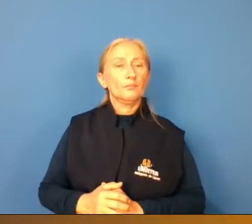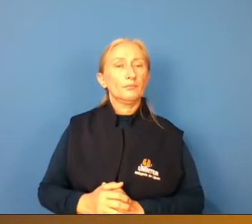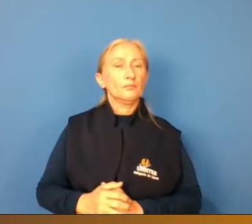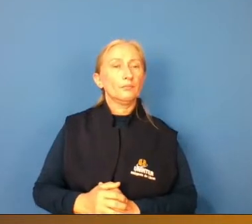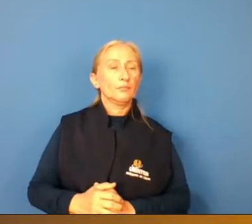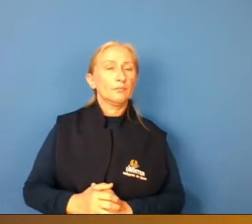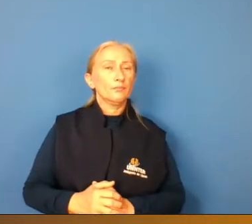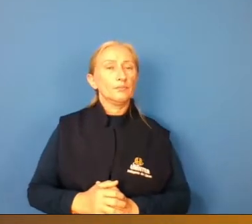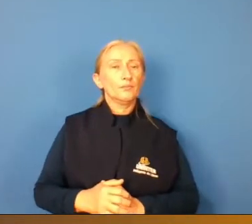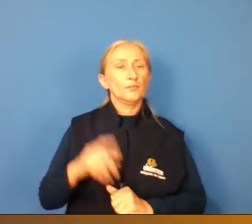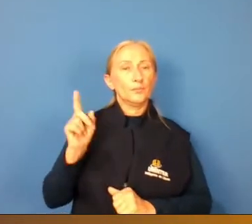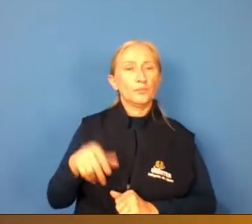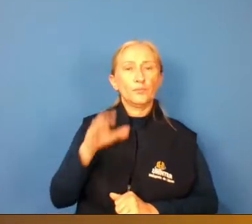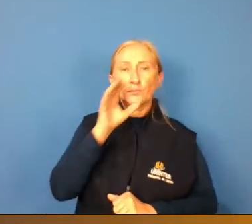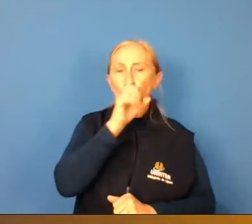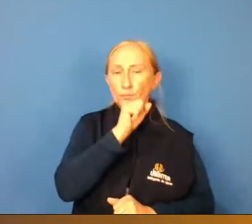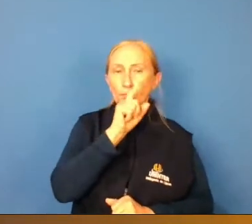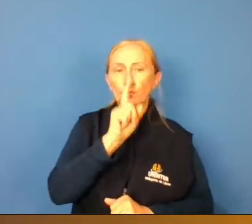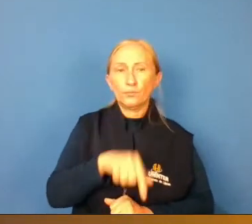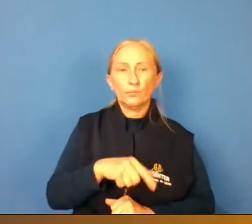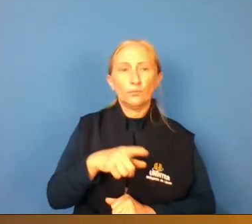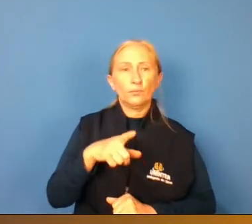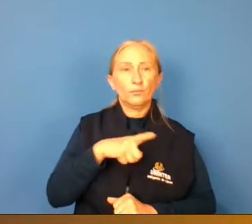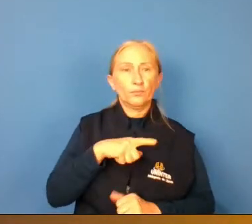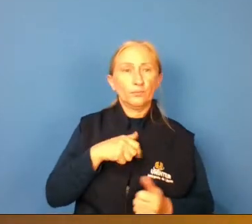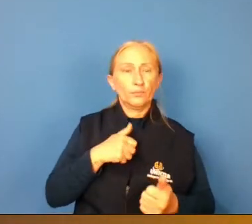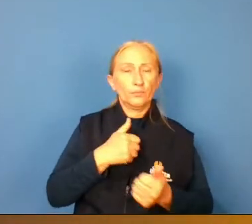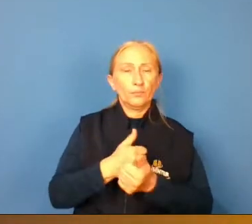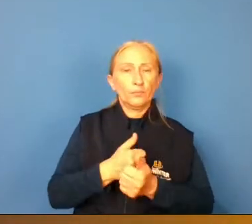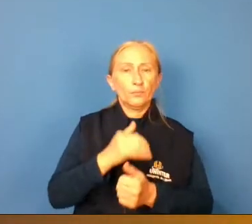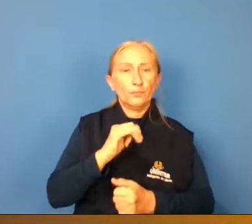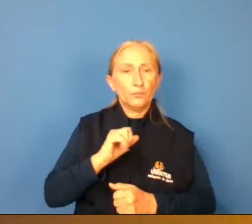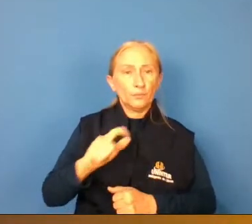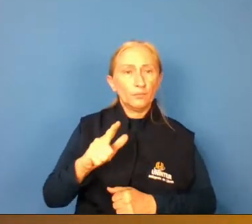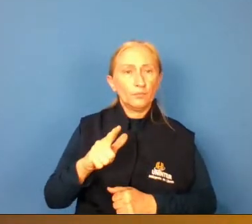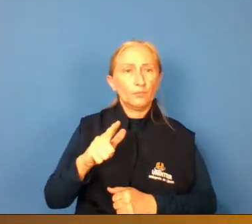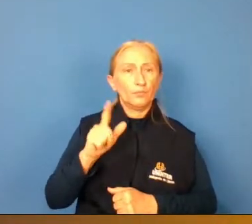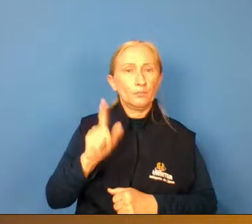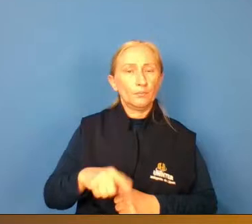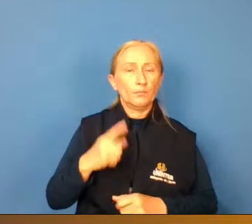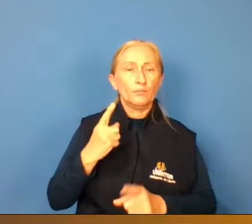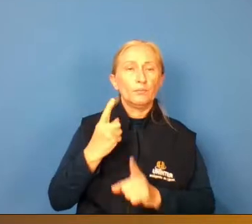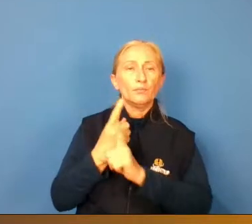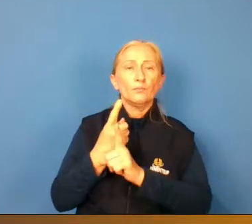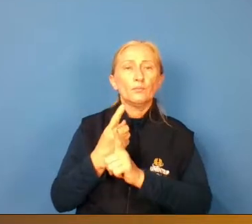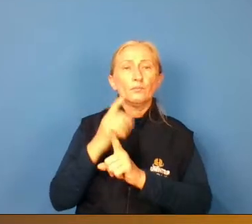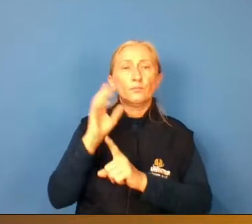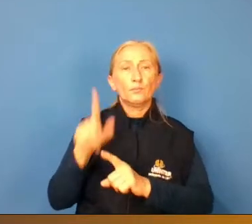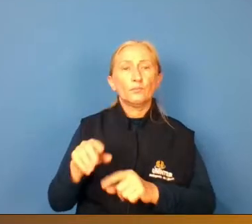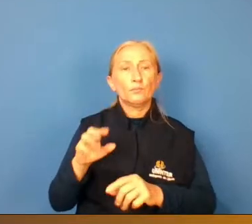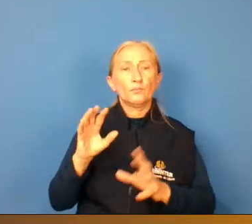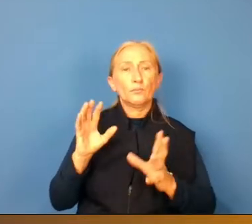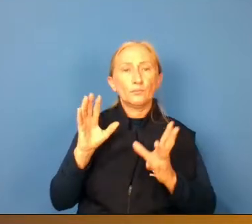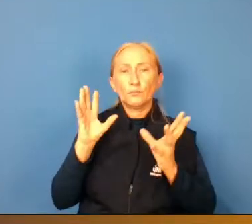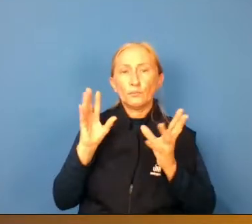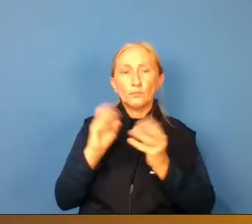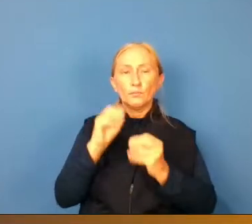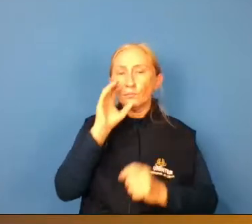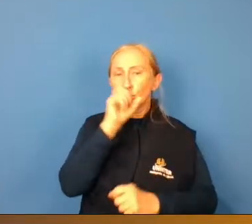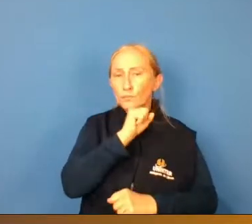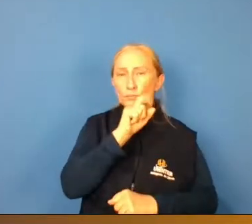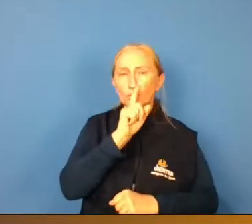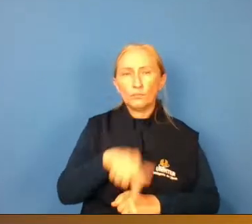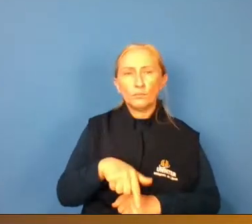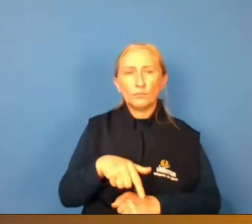eu vou passar rapidamente nós estamos aqui chegando ao final desse encontro eu vou passar rapidamente